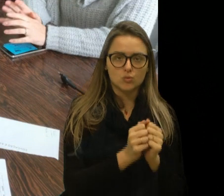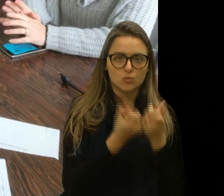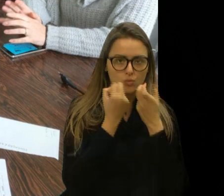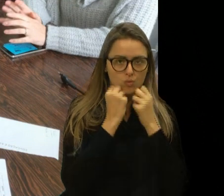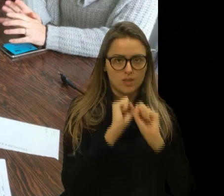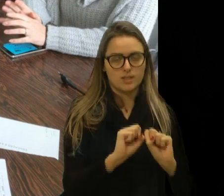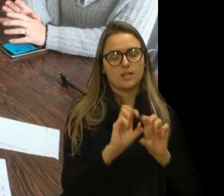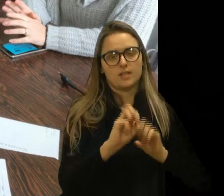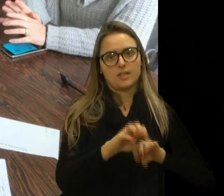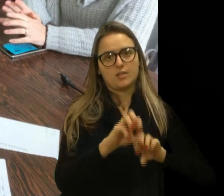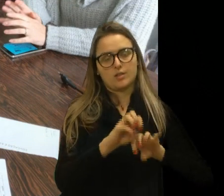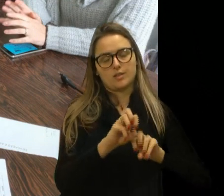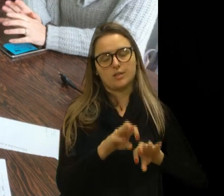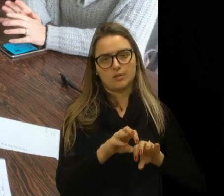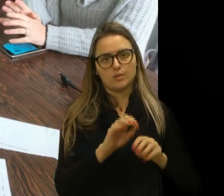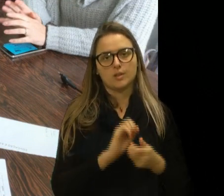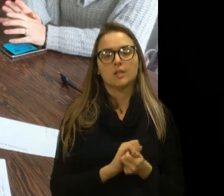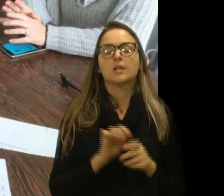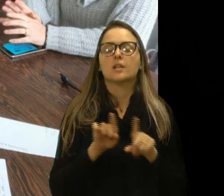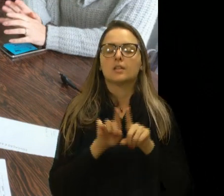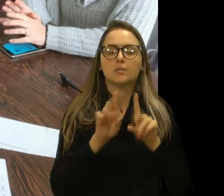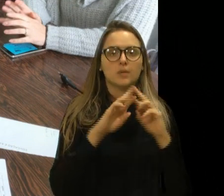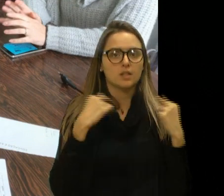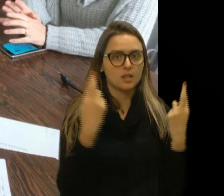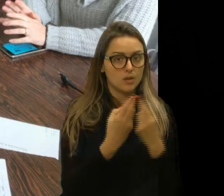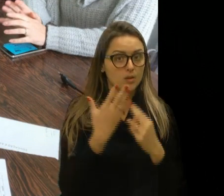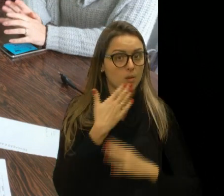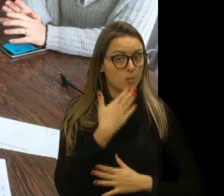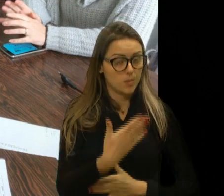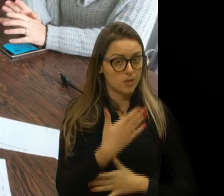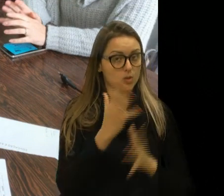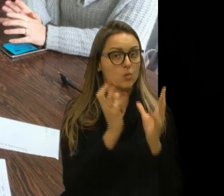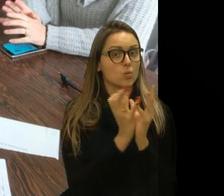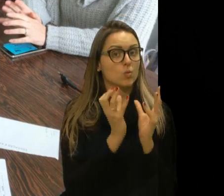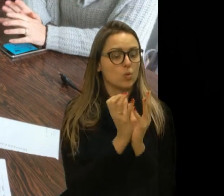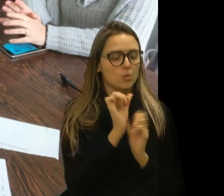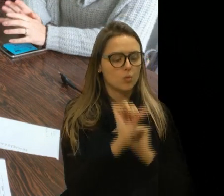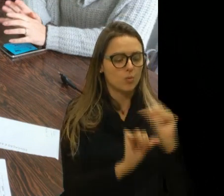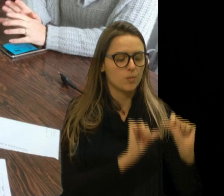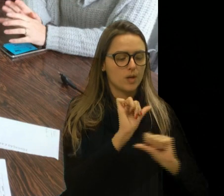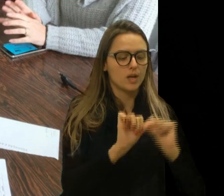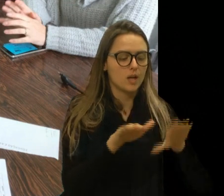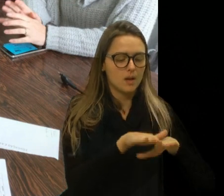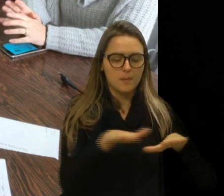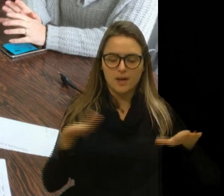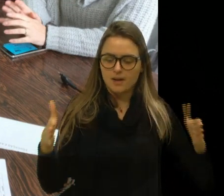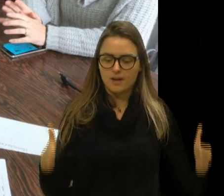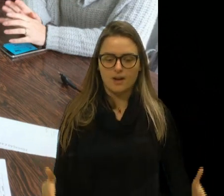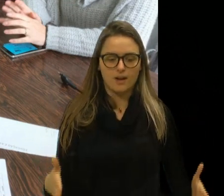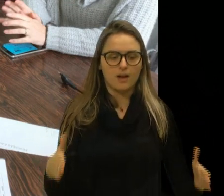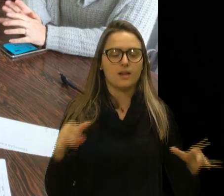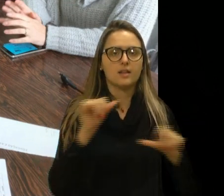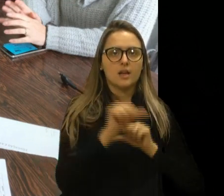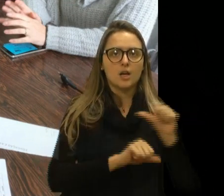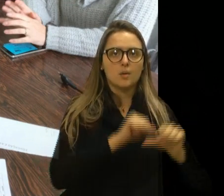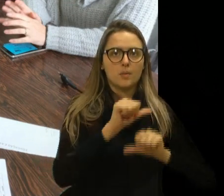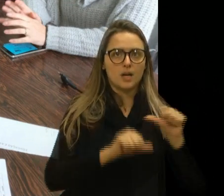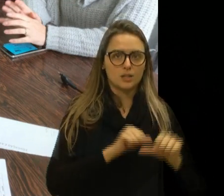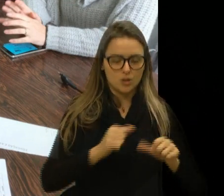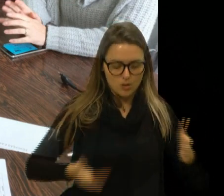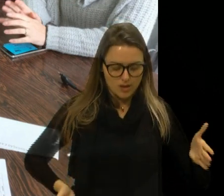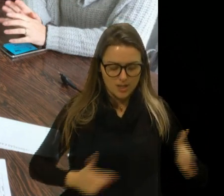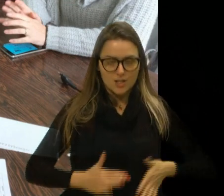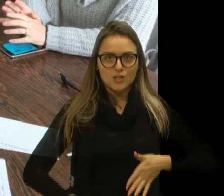Como também foi solicitado, nessa reunião, uma bancada para a troca de fralda de um aluno cadeirante.